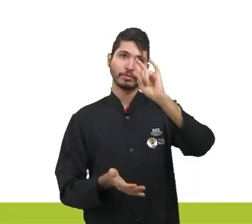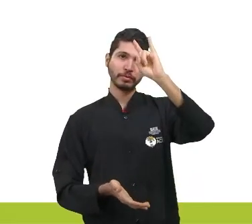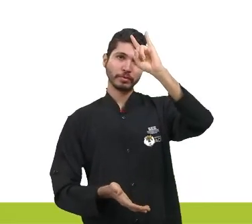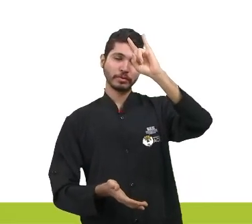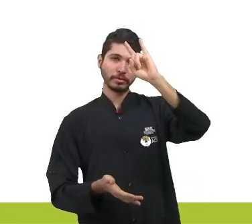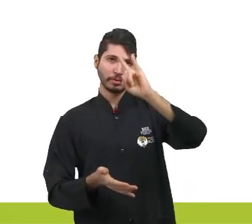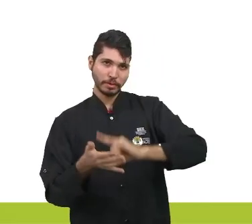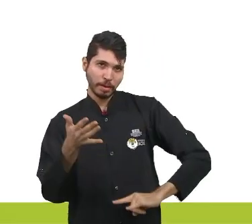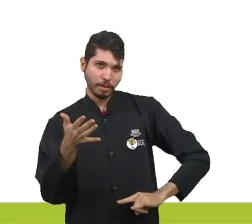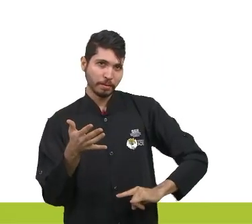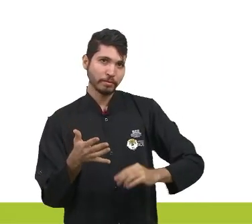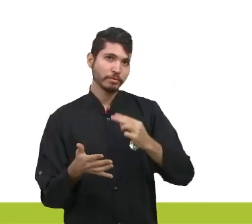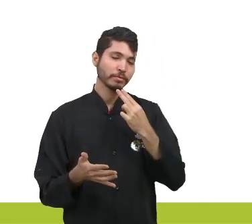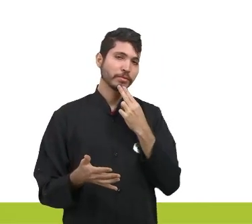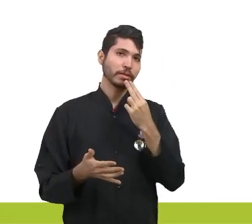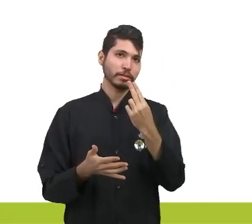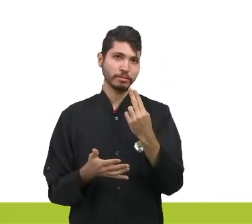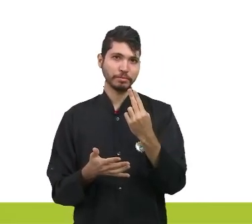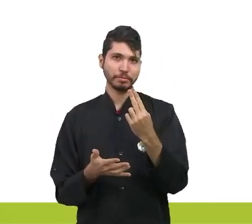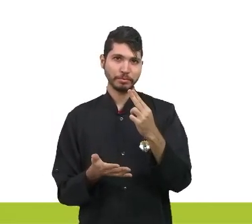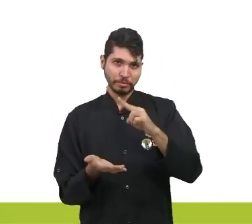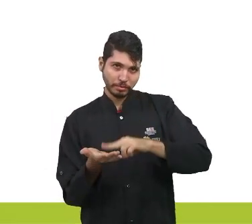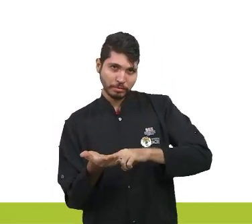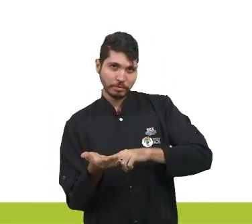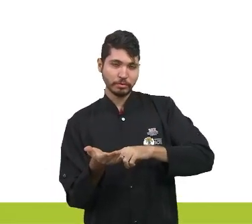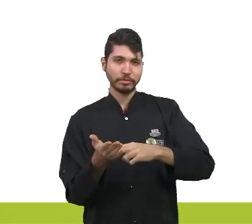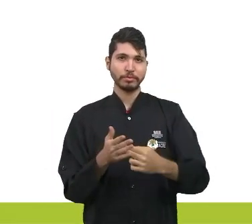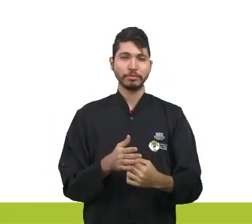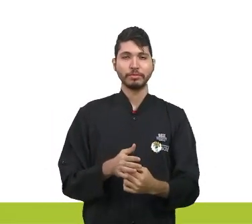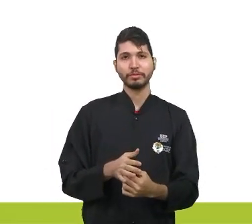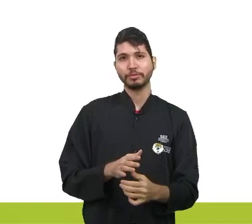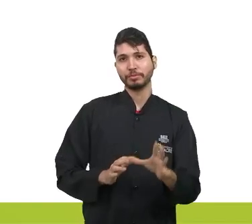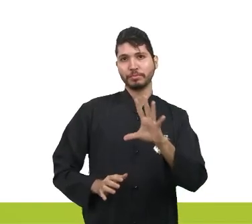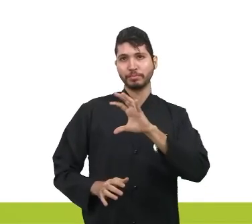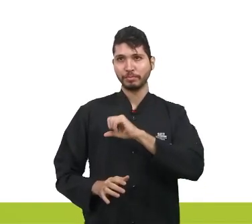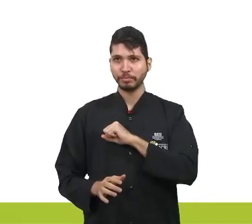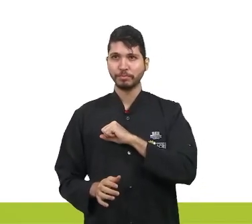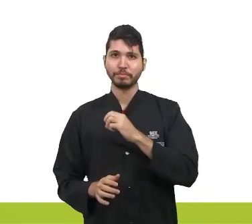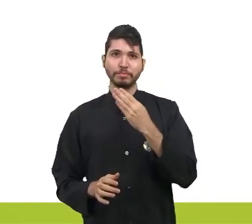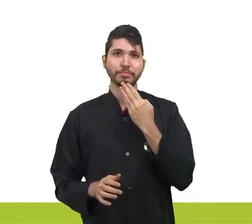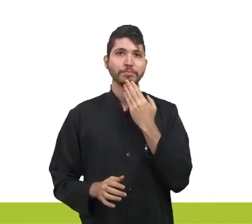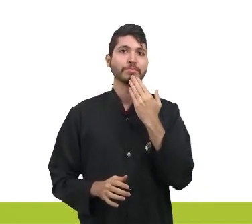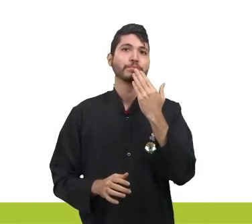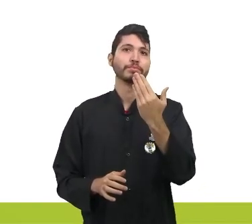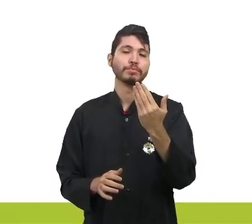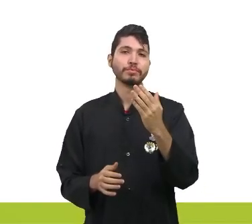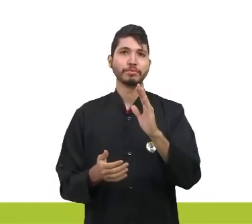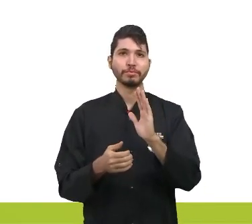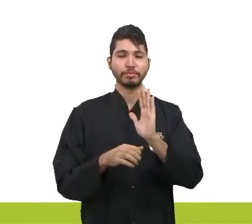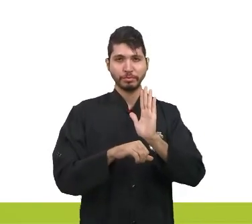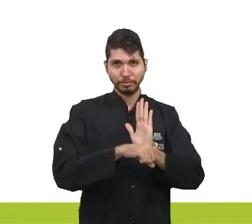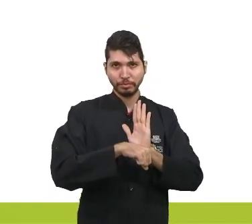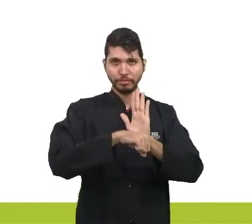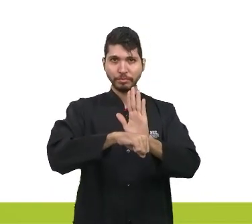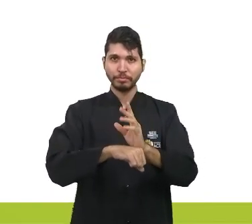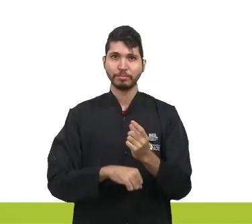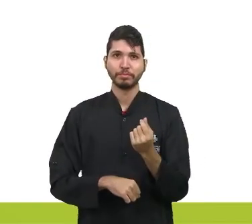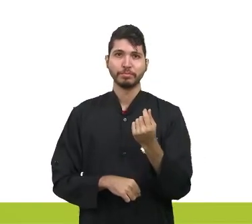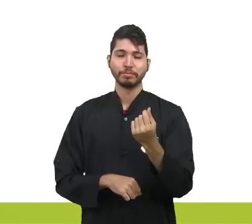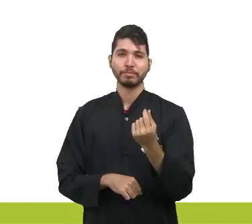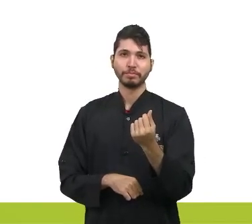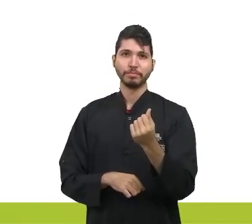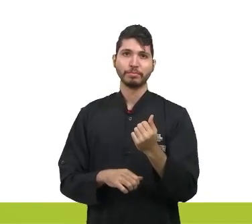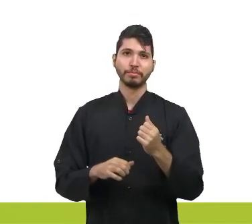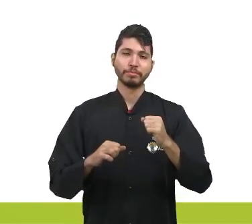família, encaminhavam conselhos de velhos, pedidos de ajuda e de dinheiro, expediam cartas